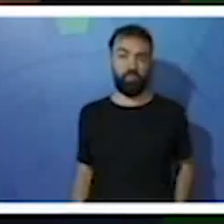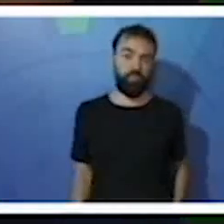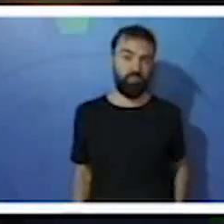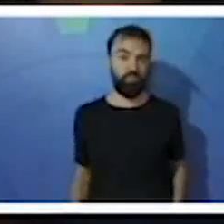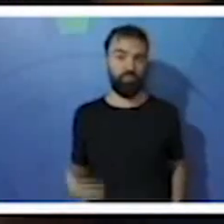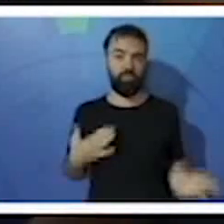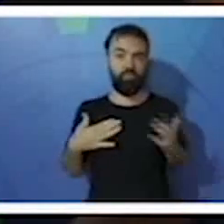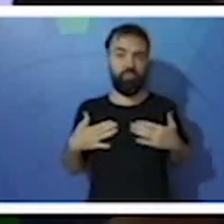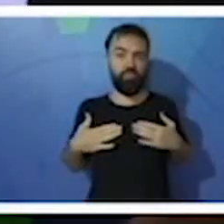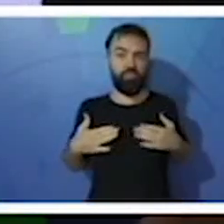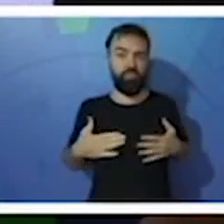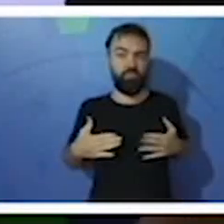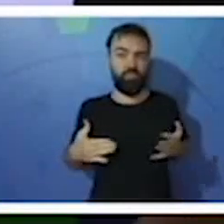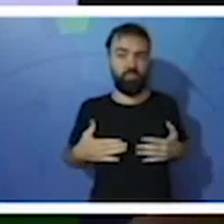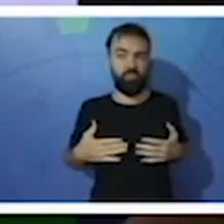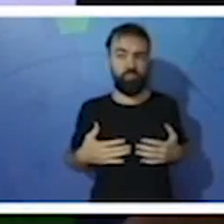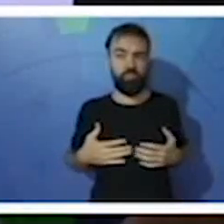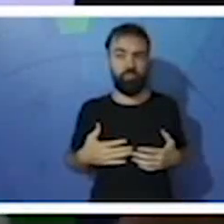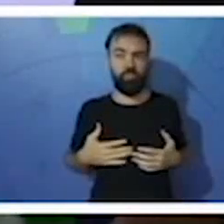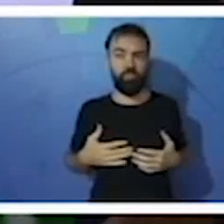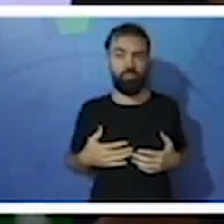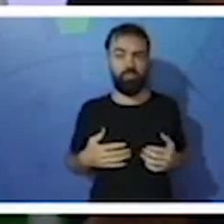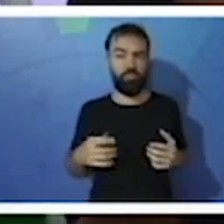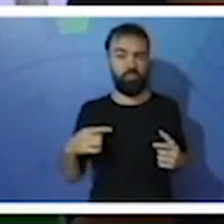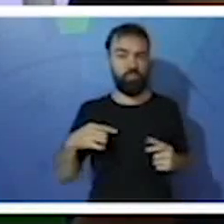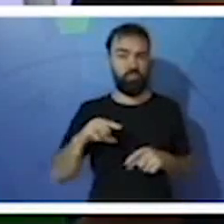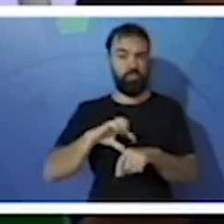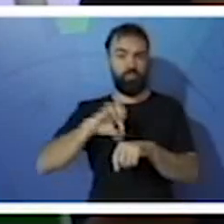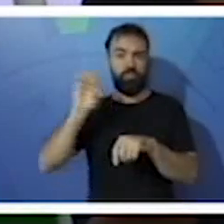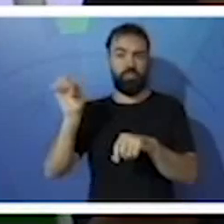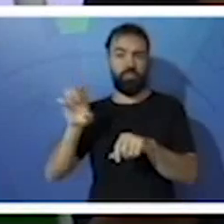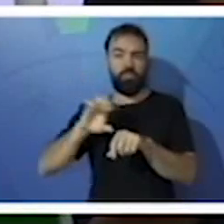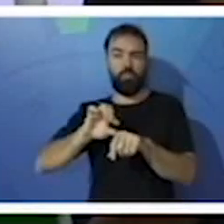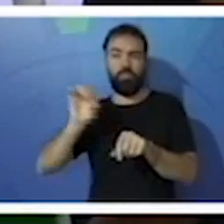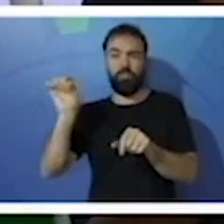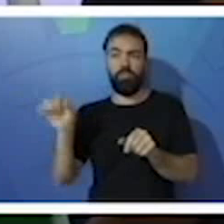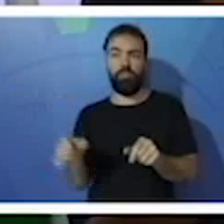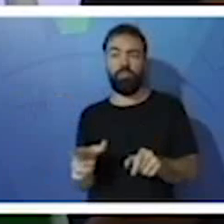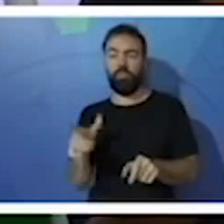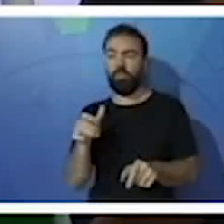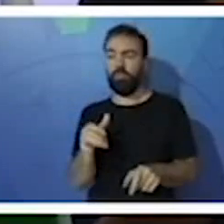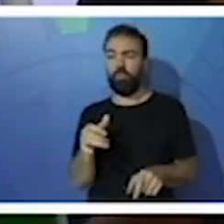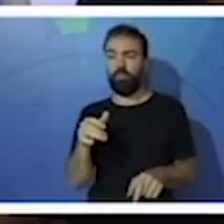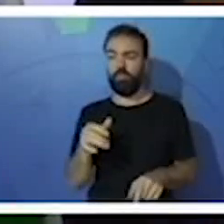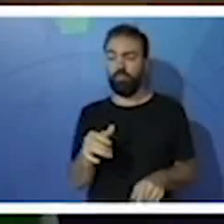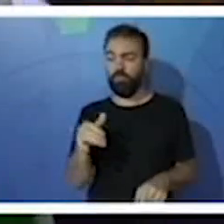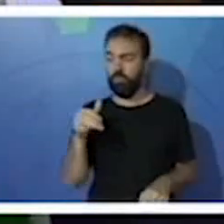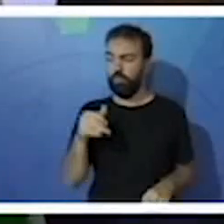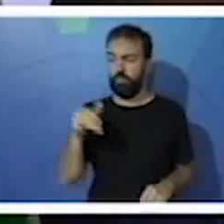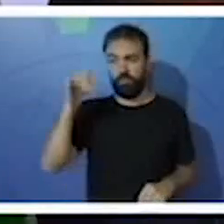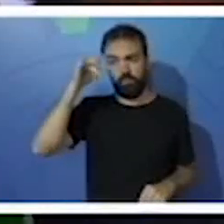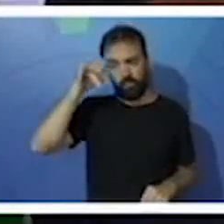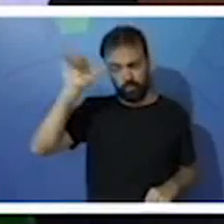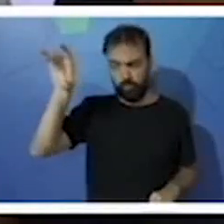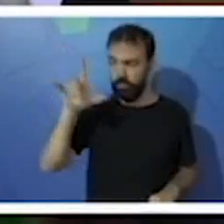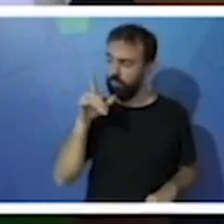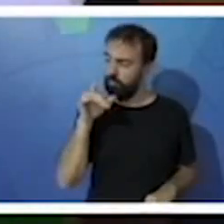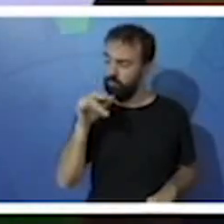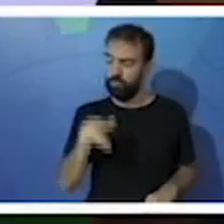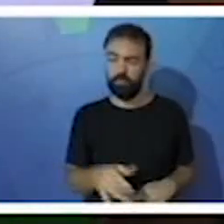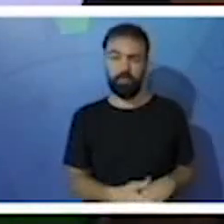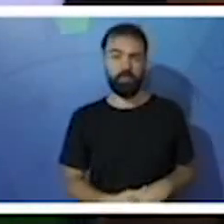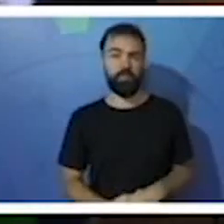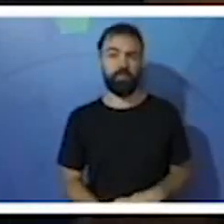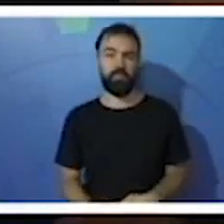é coberto por camadas de penas impermeáveis, como nós acabamos de falar, tá? Que não absorve a água.